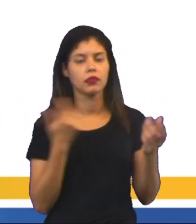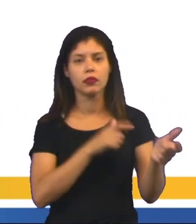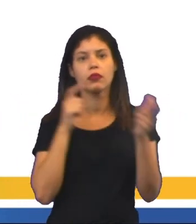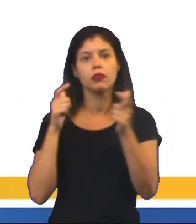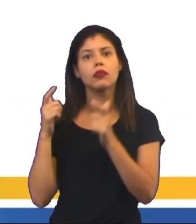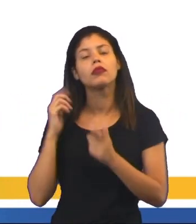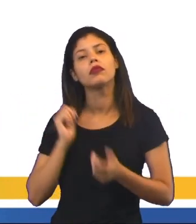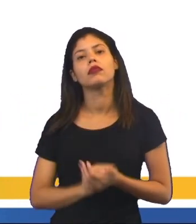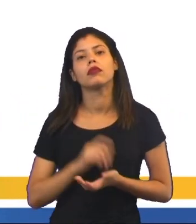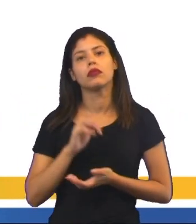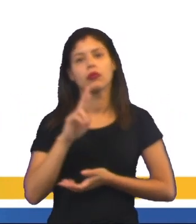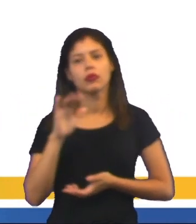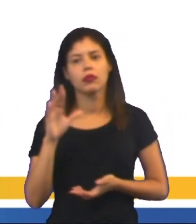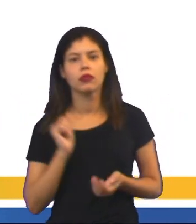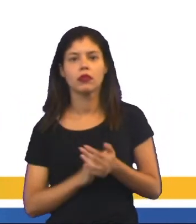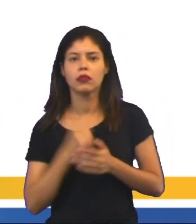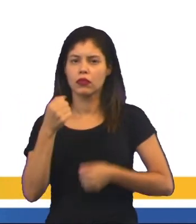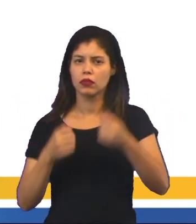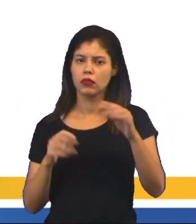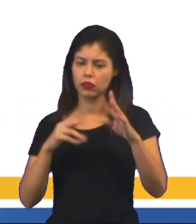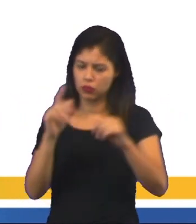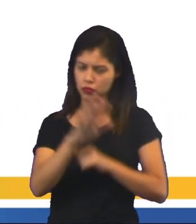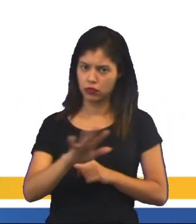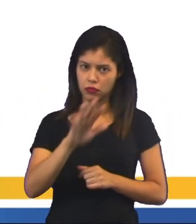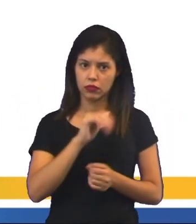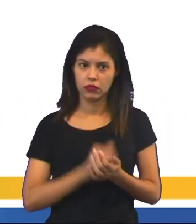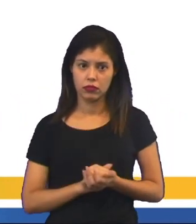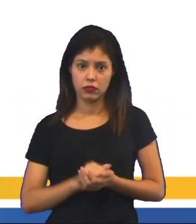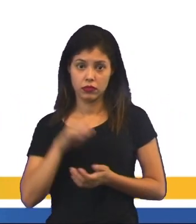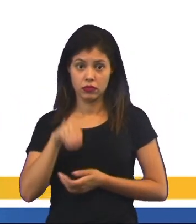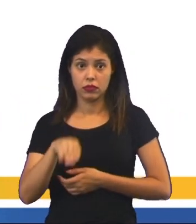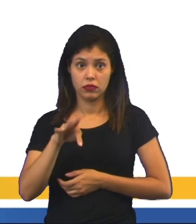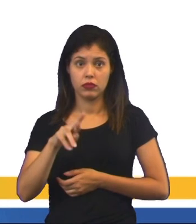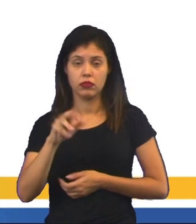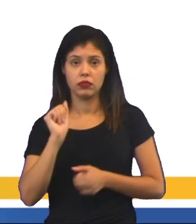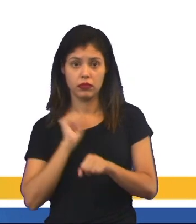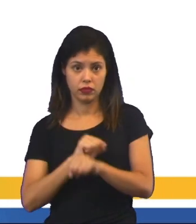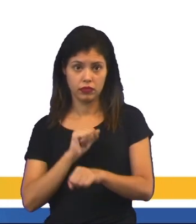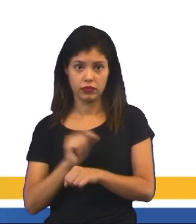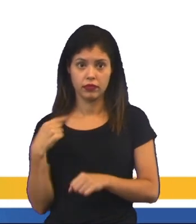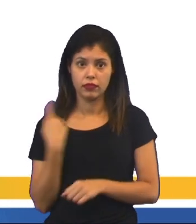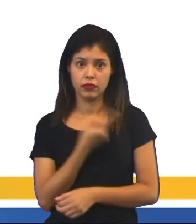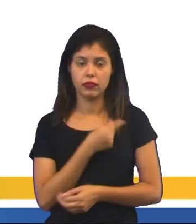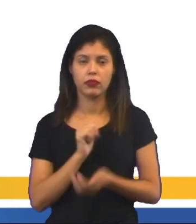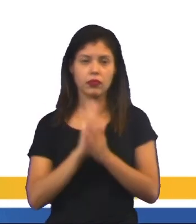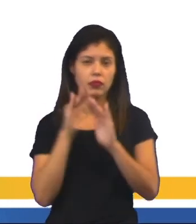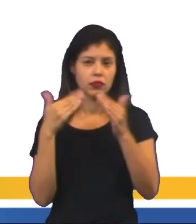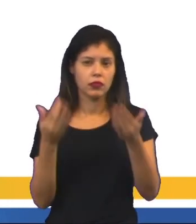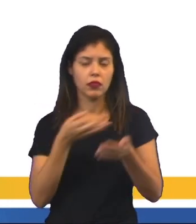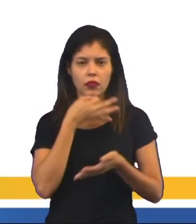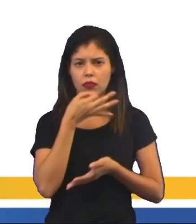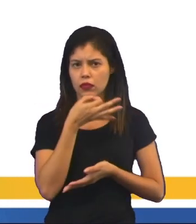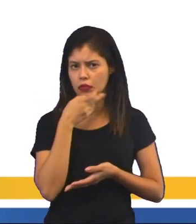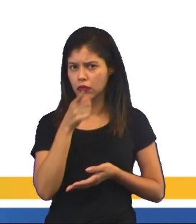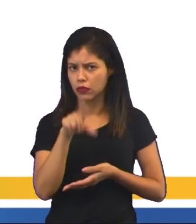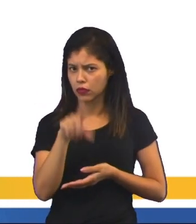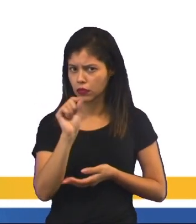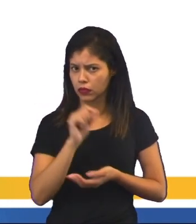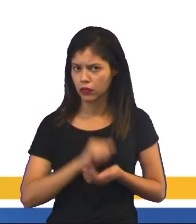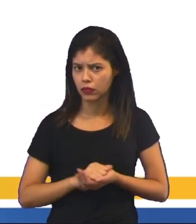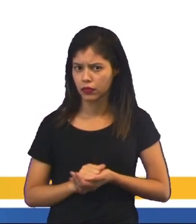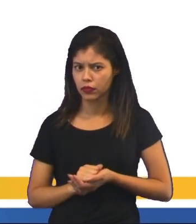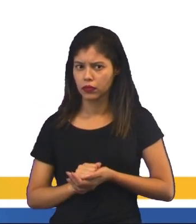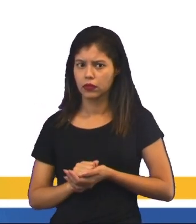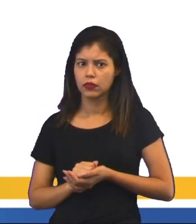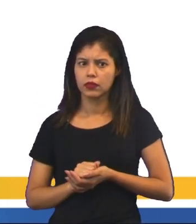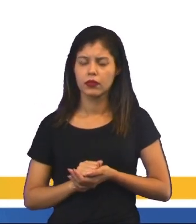ambientes de hotéis, dos carros, de tudo. Esse é o metaverso que nos espera. Então, qual foi a alternativa que você escolheu aí?